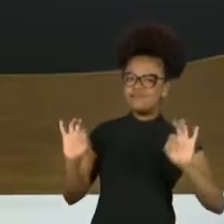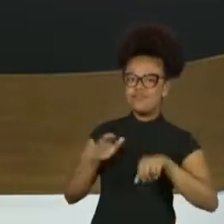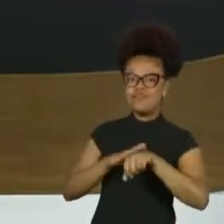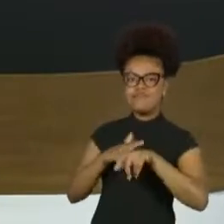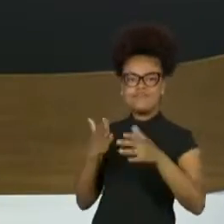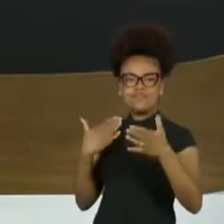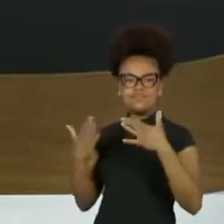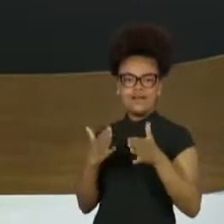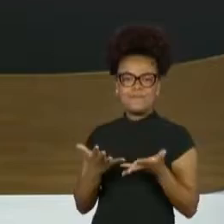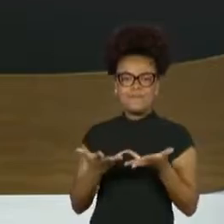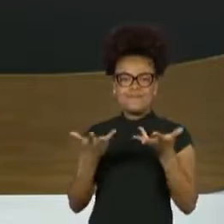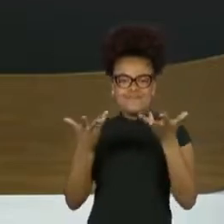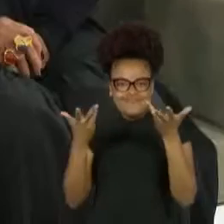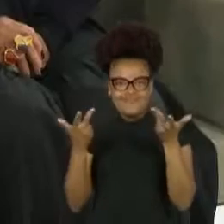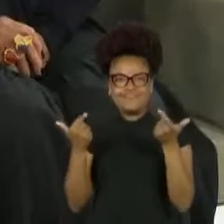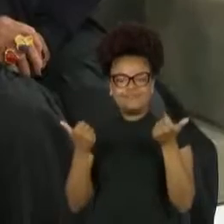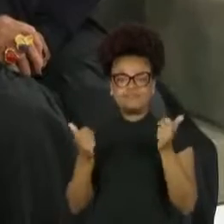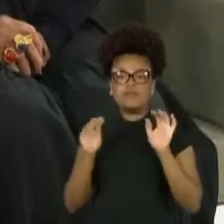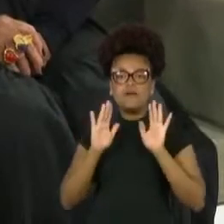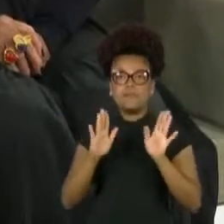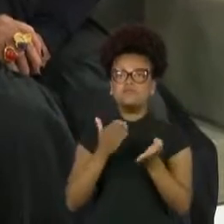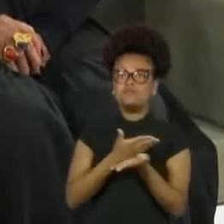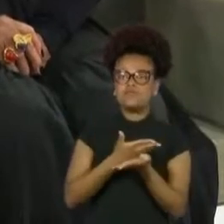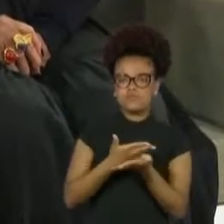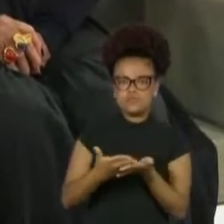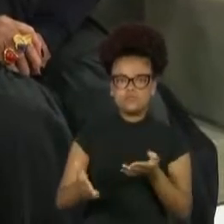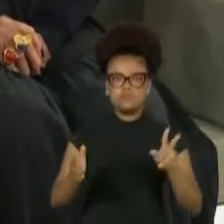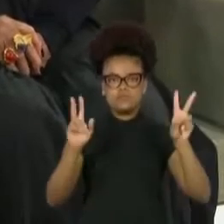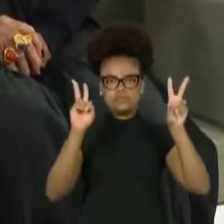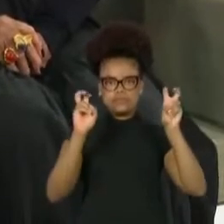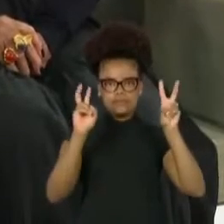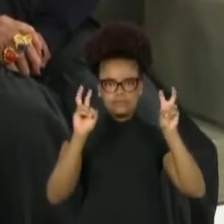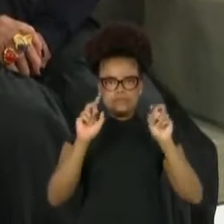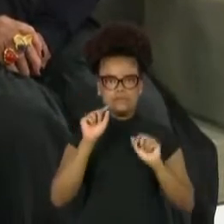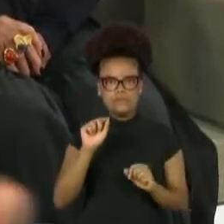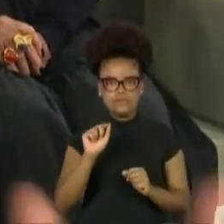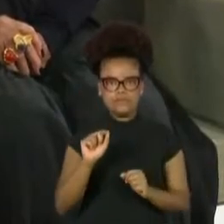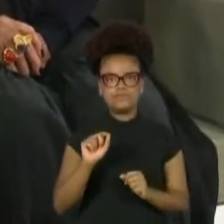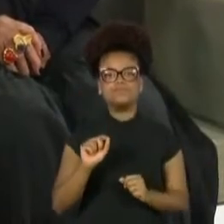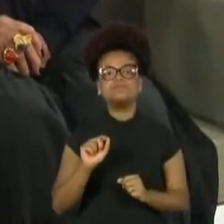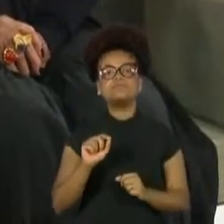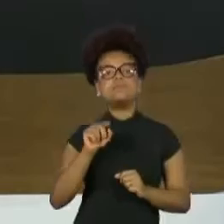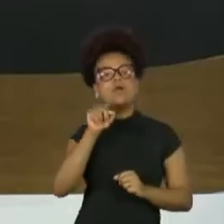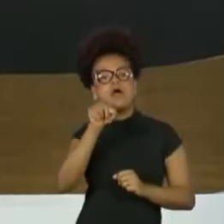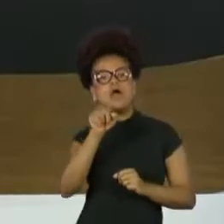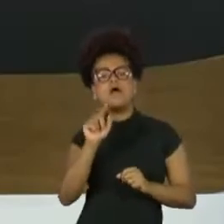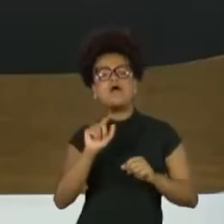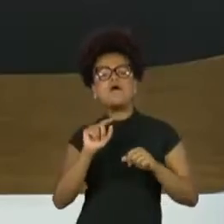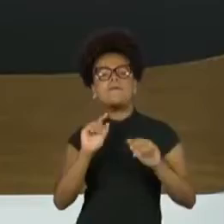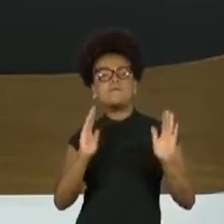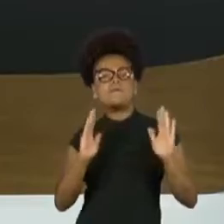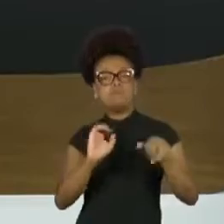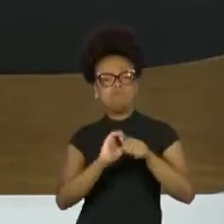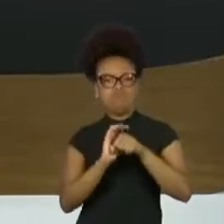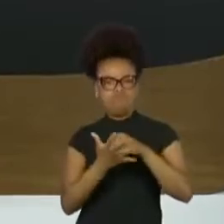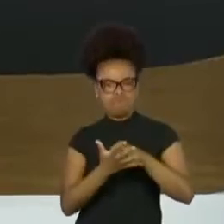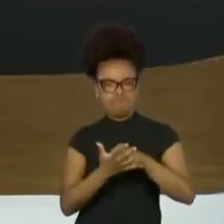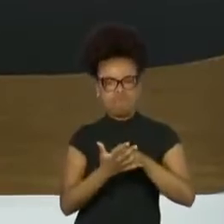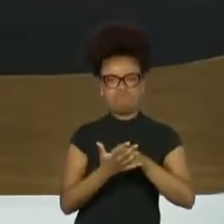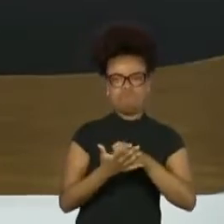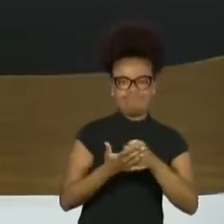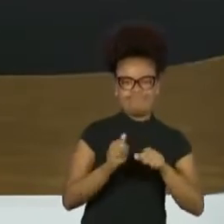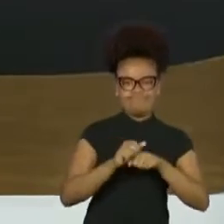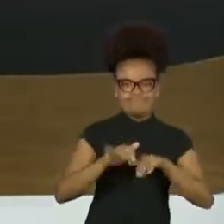começar por isso que eu citei, Zezé, na abertura. Você, na pandemia, floresceu, explodiu de trabalho, de